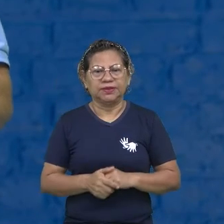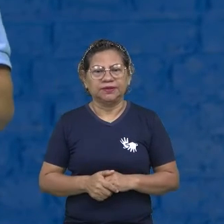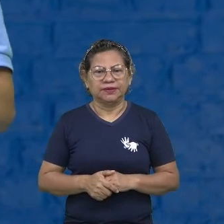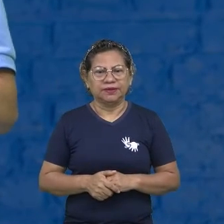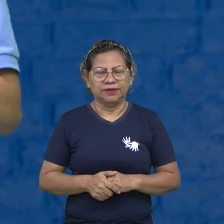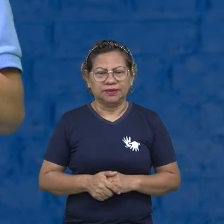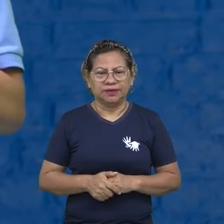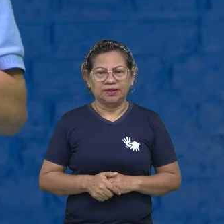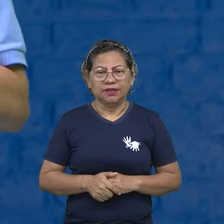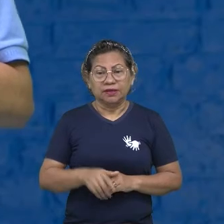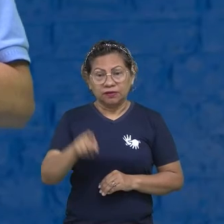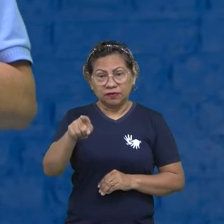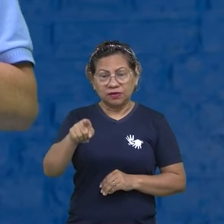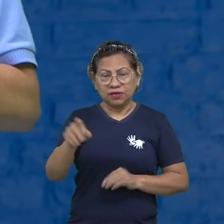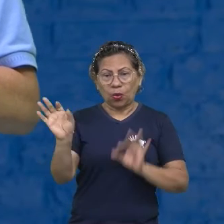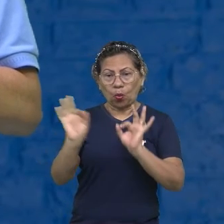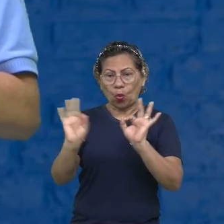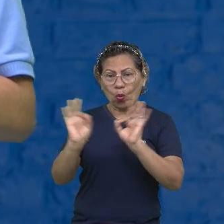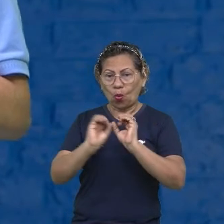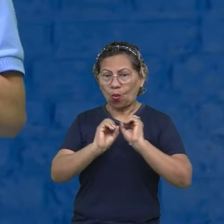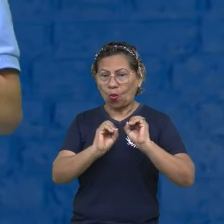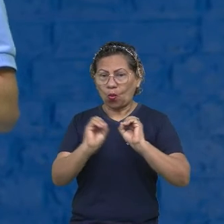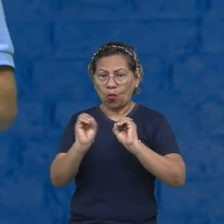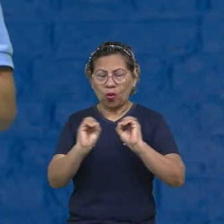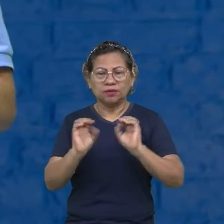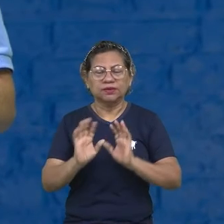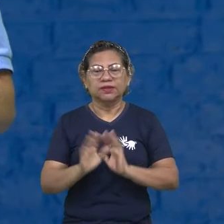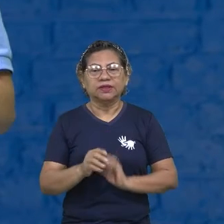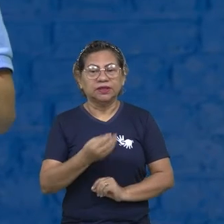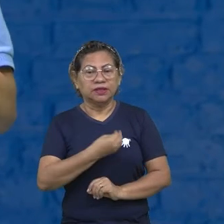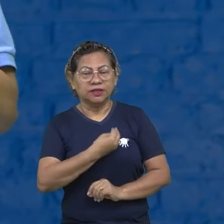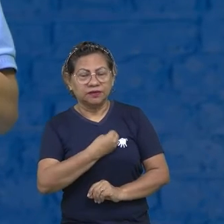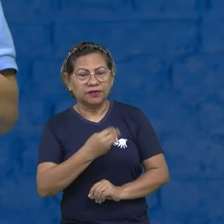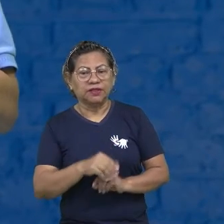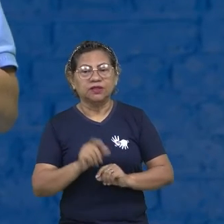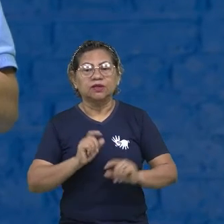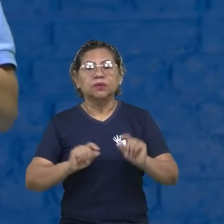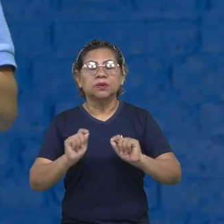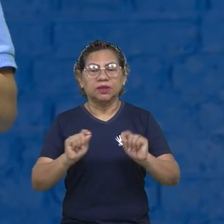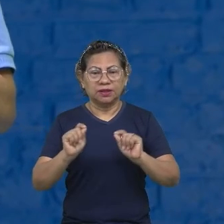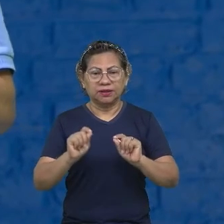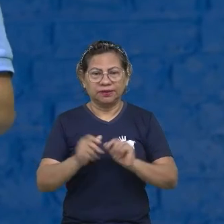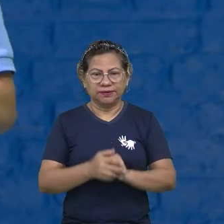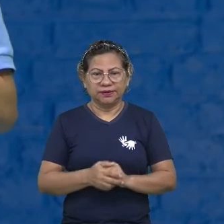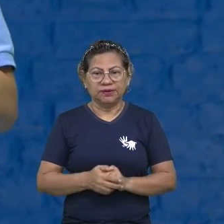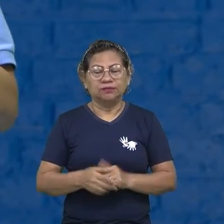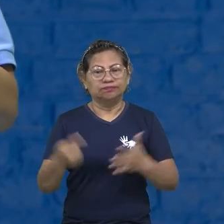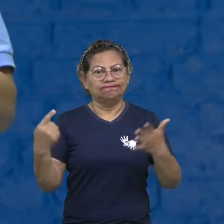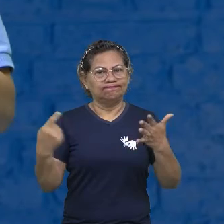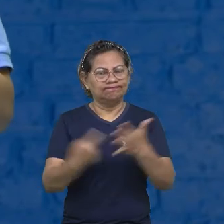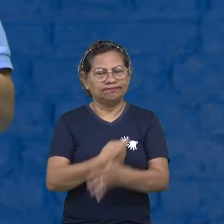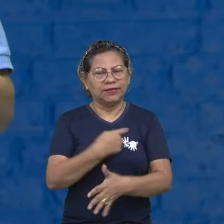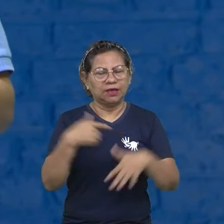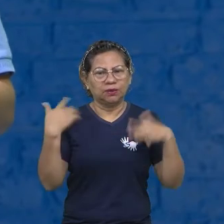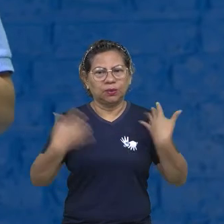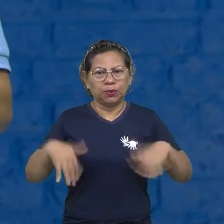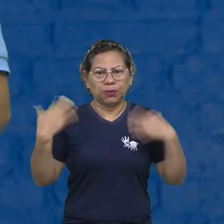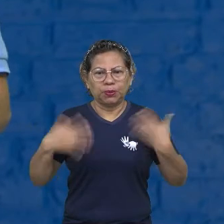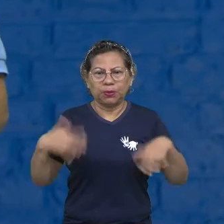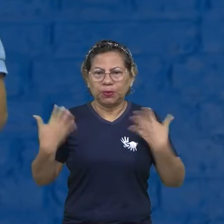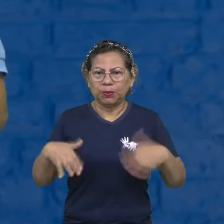quem ainda não sabe como começar um projeto de vida, são as perguntas poderosas. Nós temos perguntas